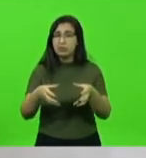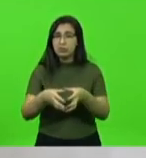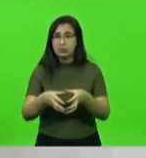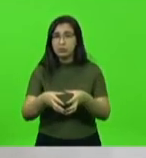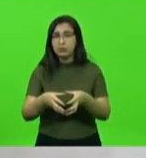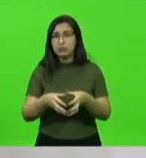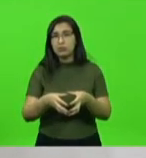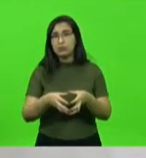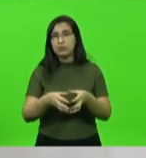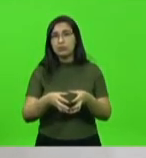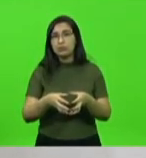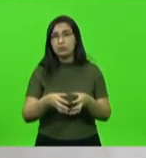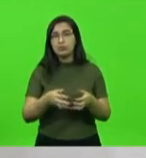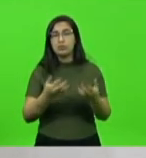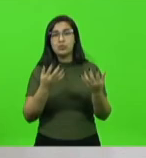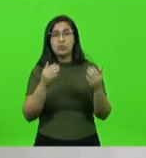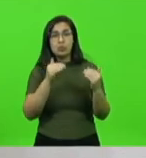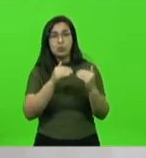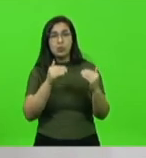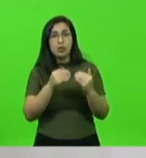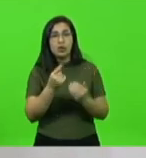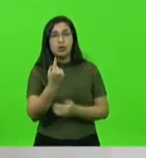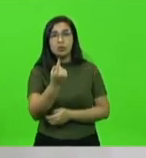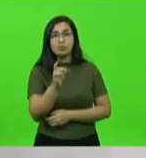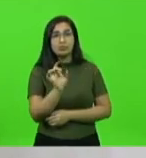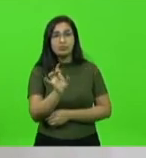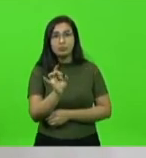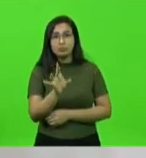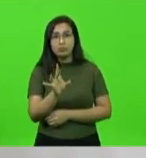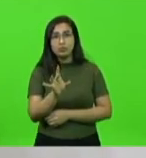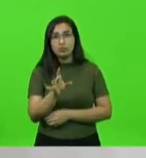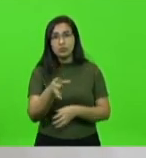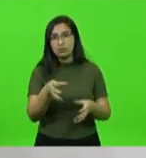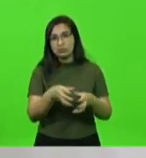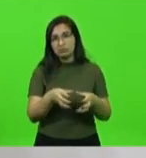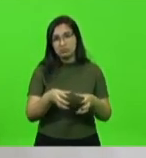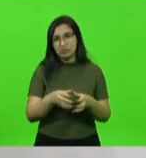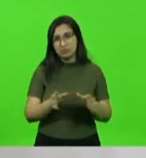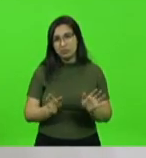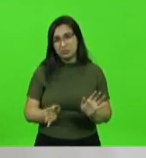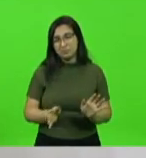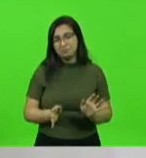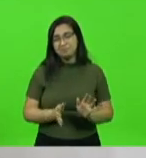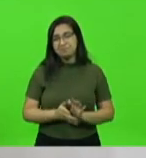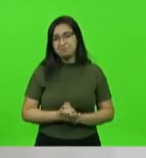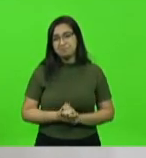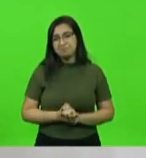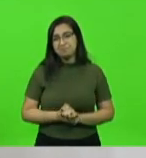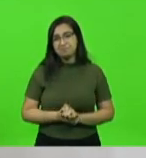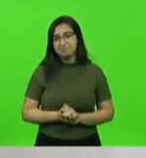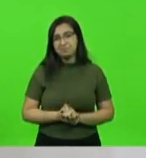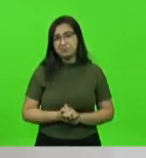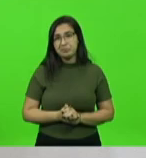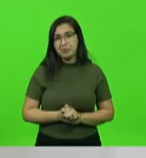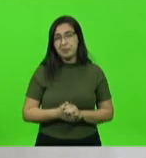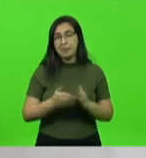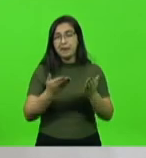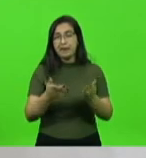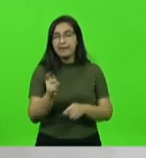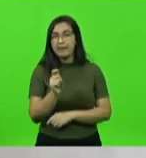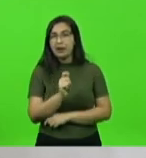consentimento apenas de uma parte de uma dessas categorias. Ou seja, uma parte de uma associação,